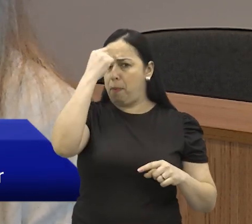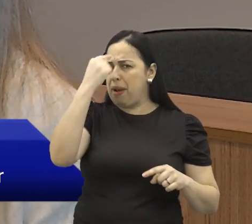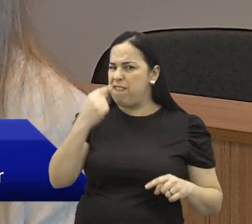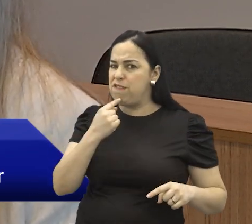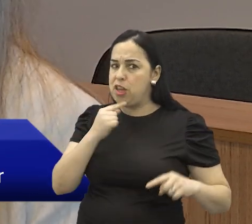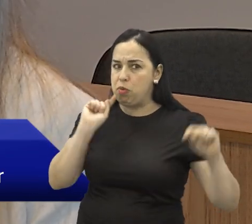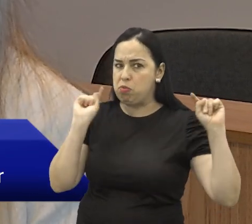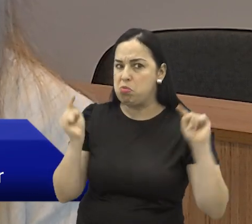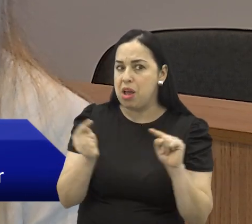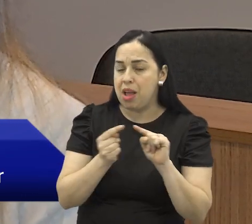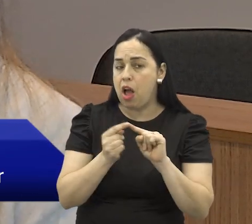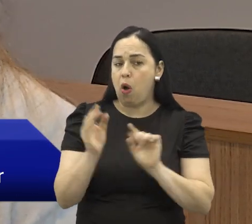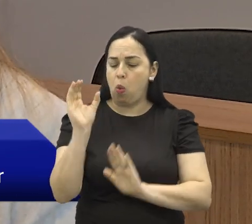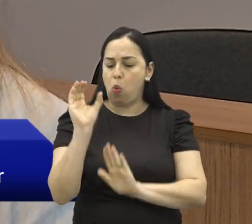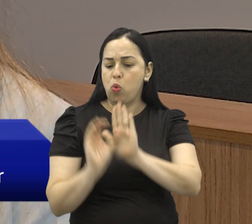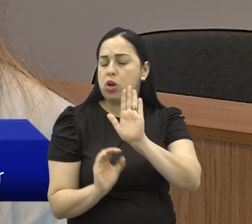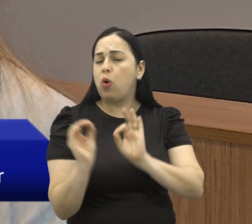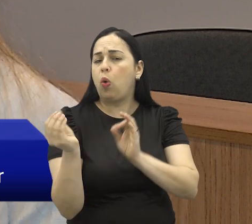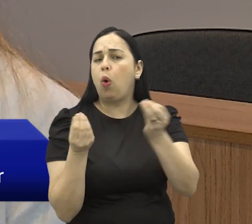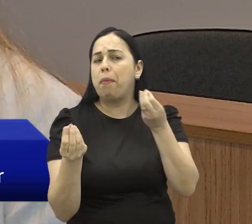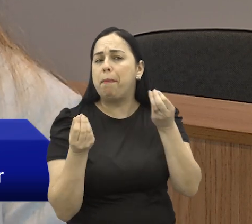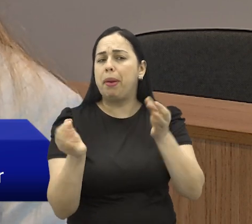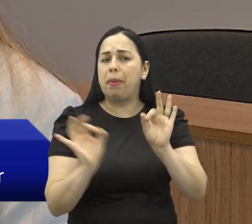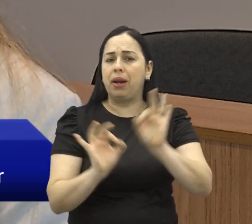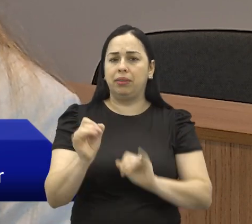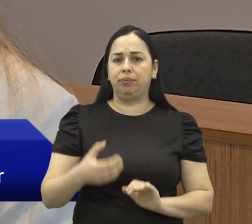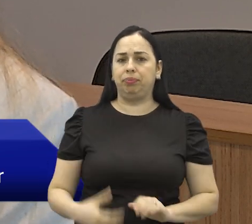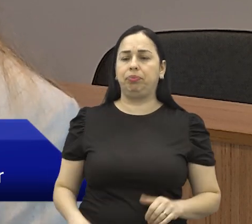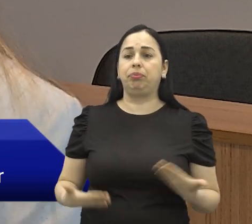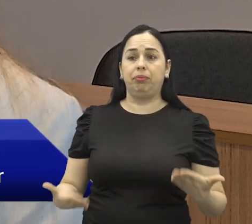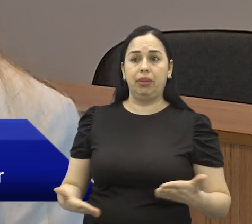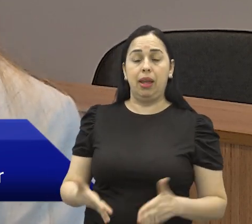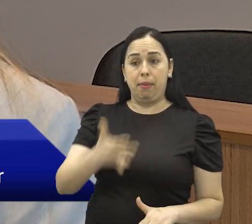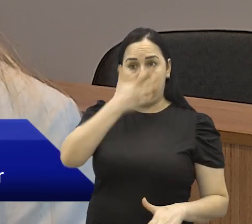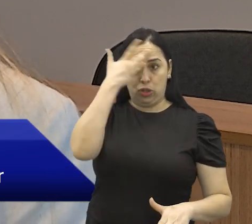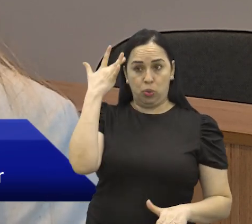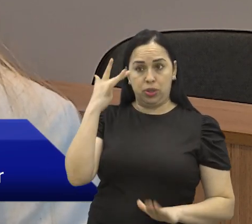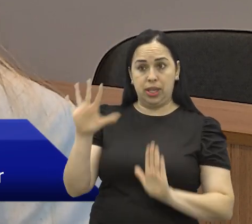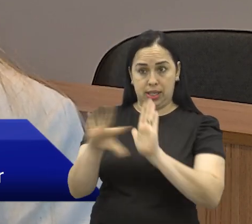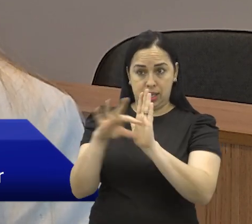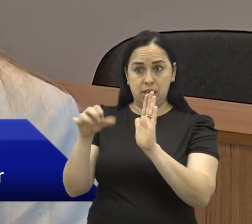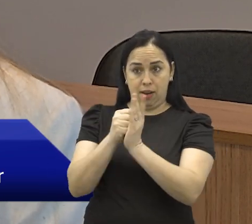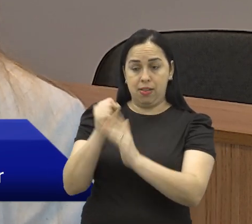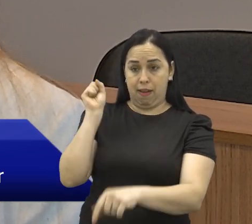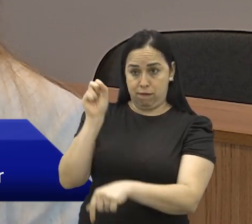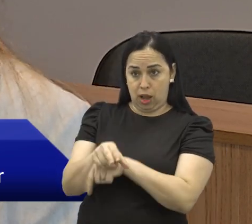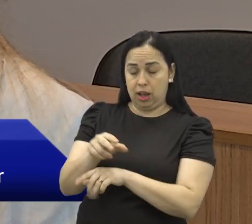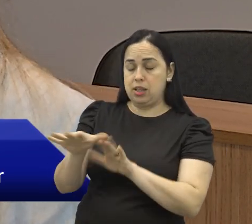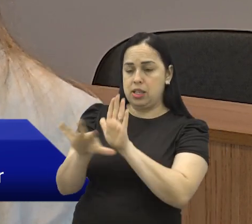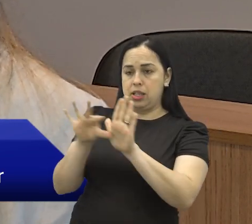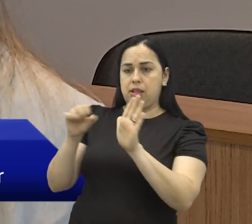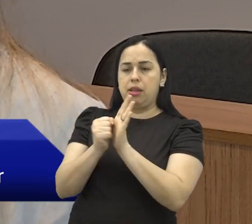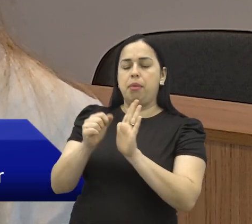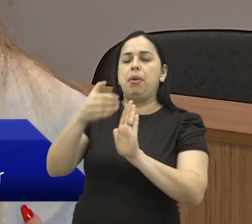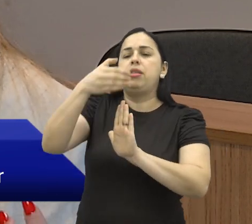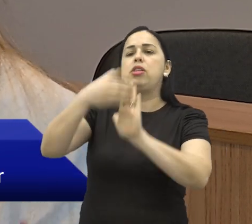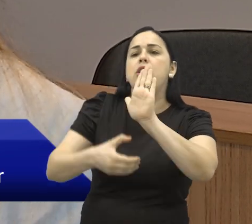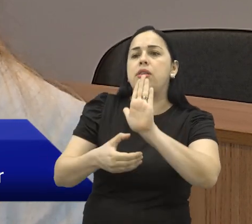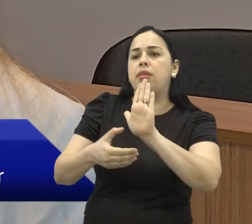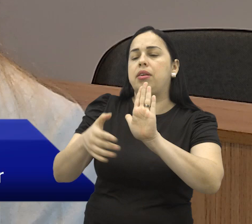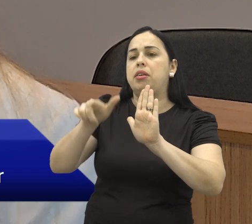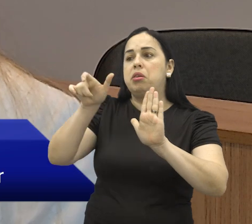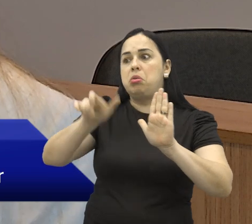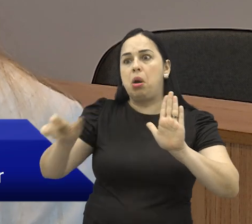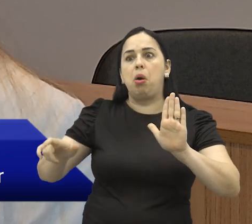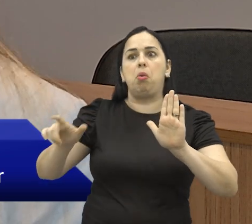indicado? Como preparar o currículo para isso? Bom, ao se candidatar numa vaga, é muito importante ter um currículo